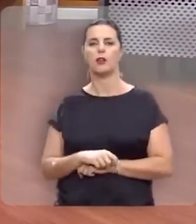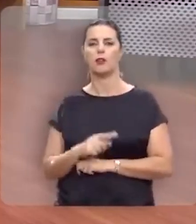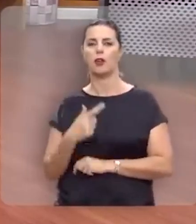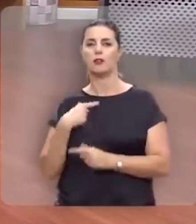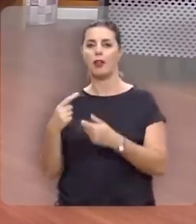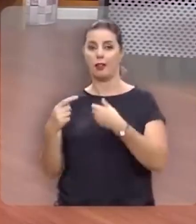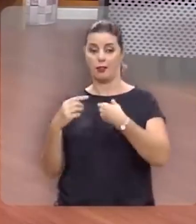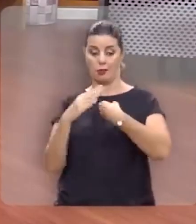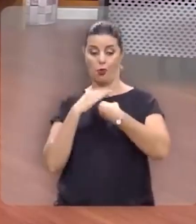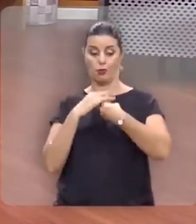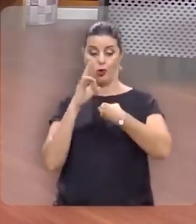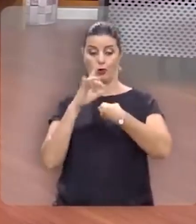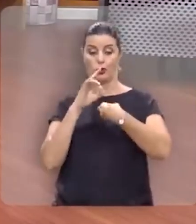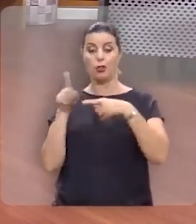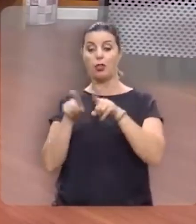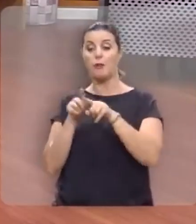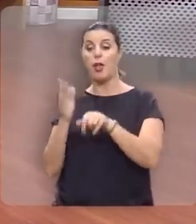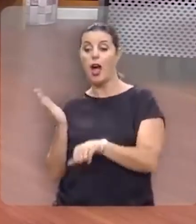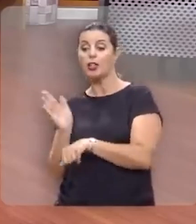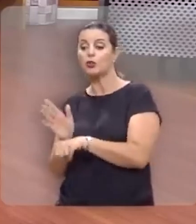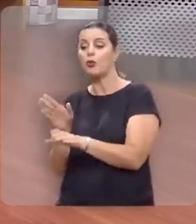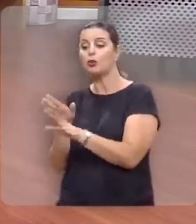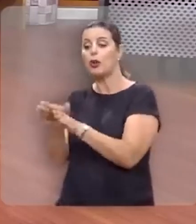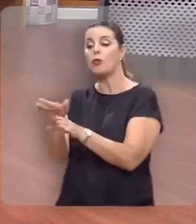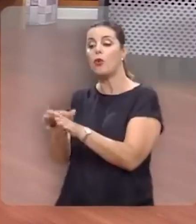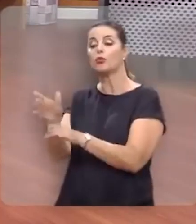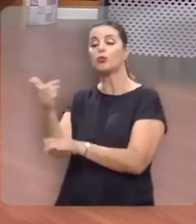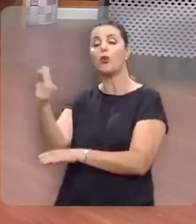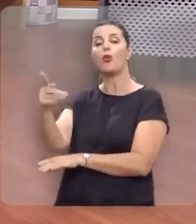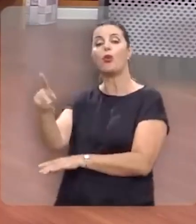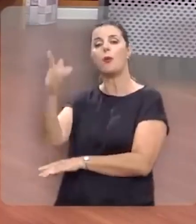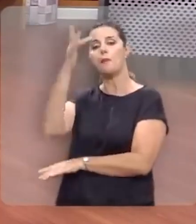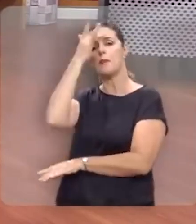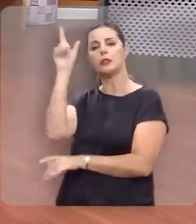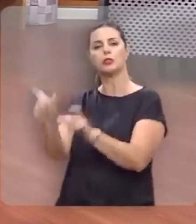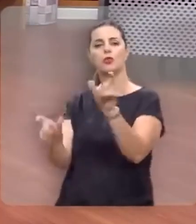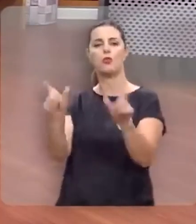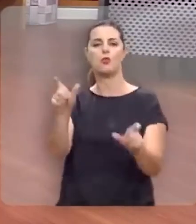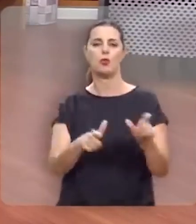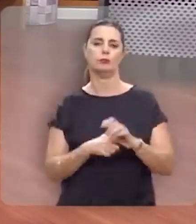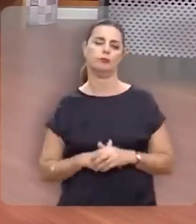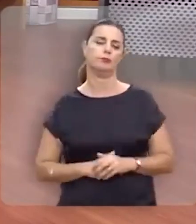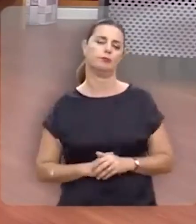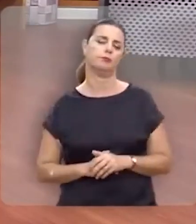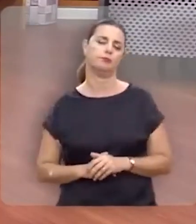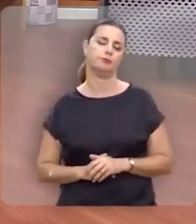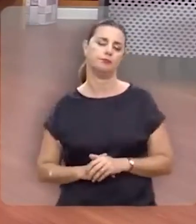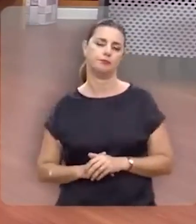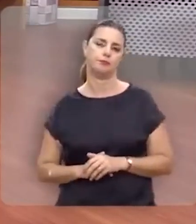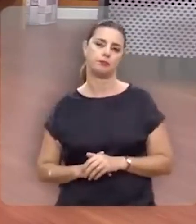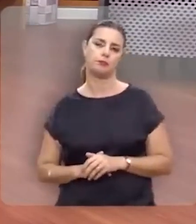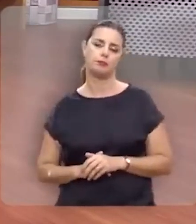consolo, você se transforma num instrumento e num canal do consolo de Deus para outras pessoas.